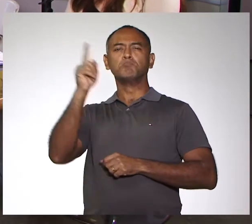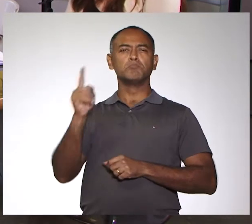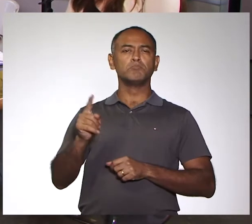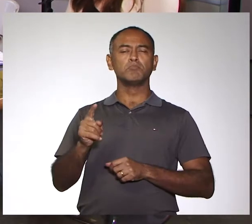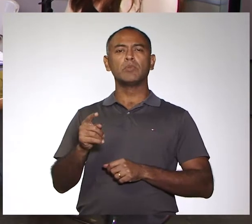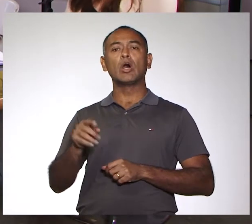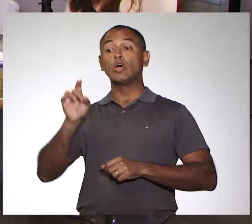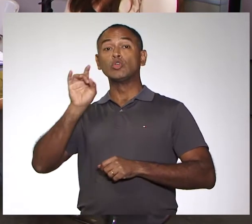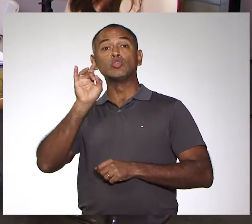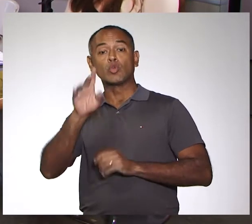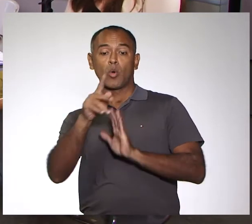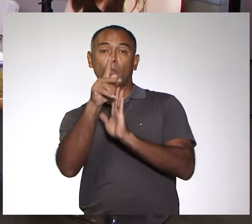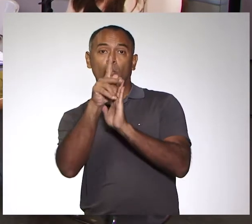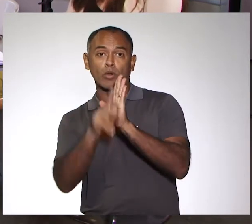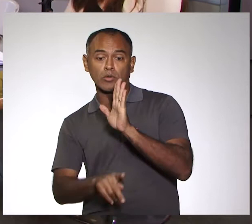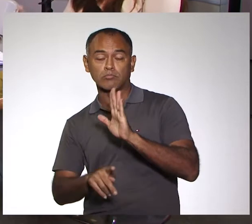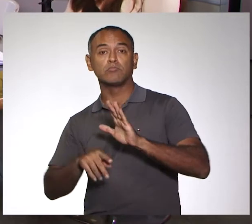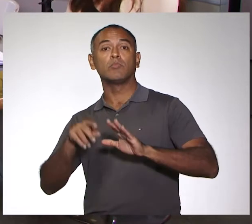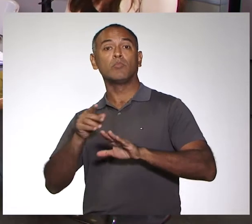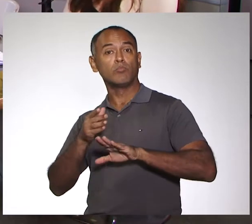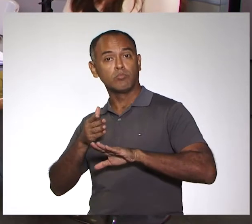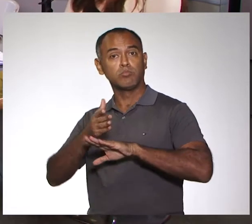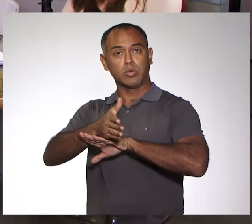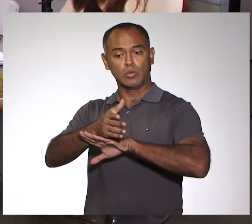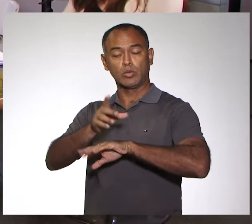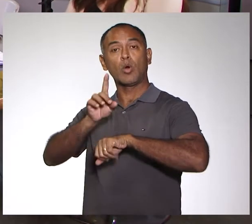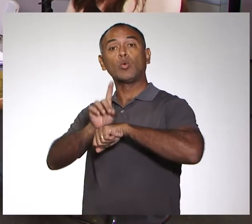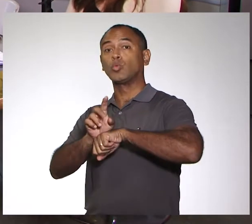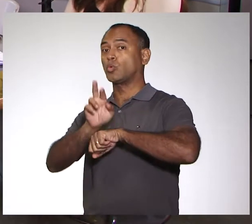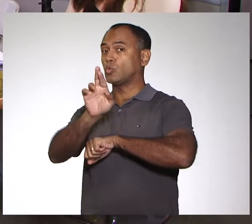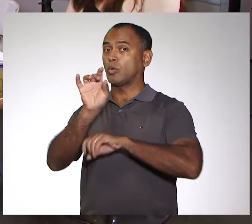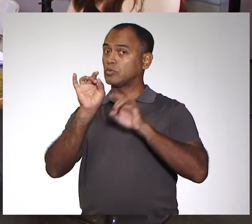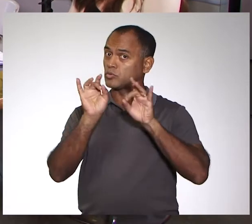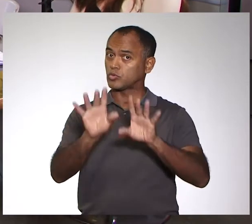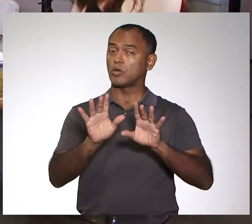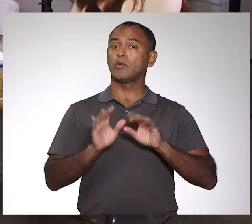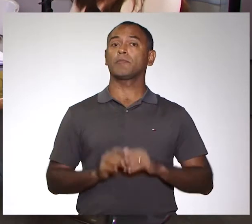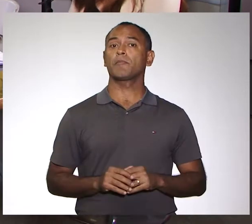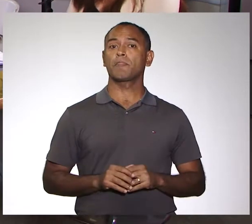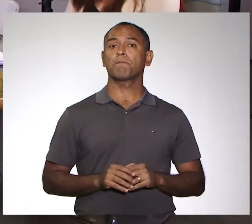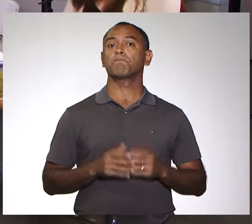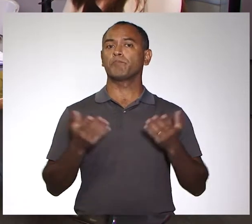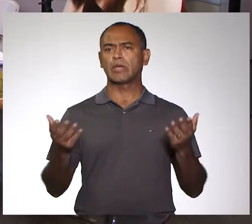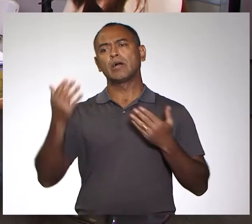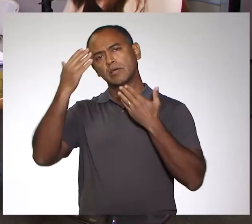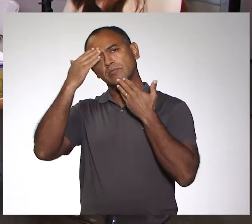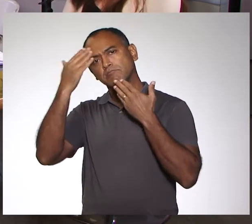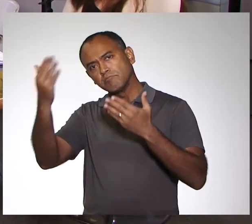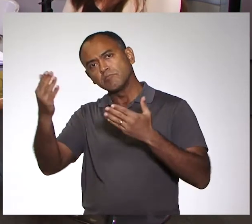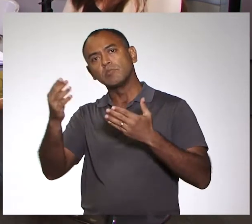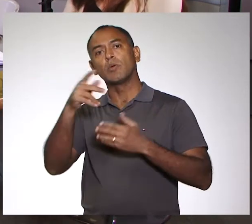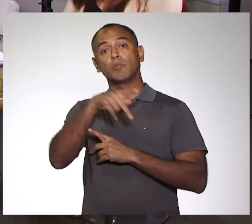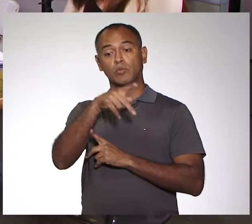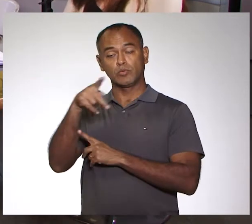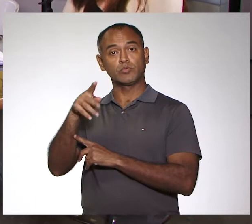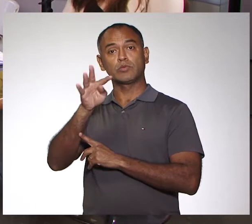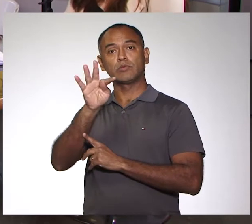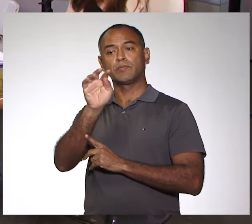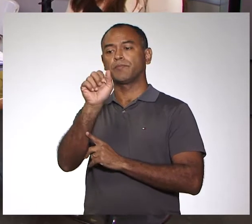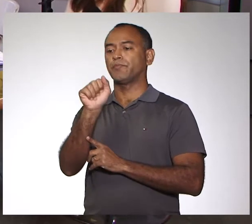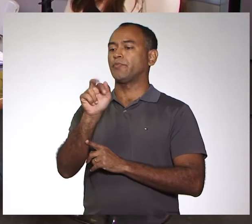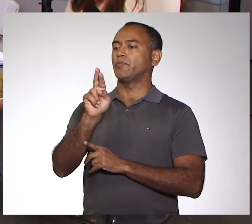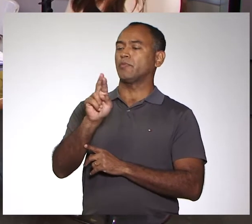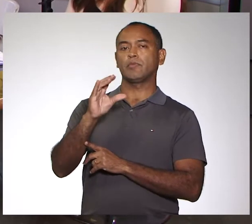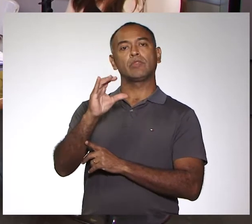precisava só doutores. Até gostaria de aproveitar o momento e agradecer a professora Tárcia, do curso de enfermagem,